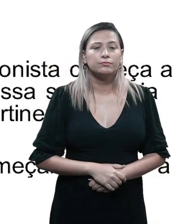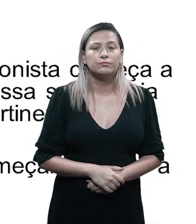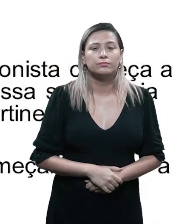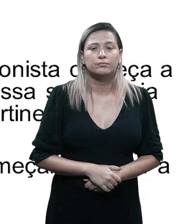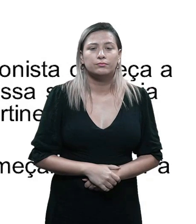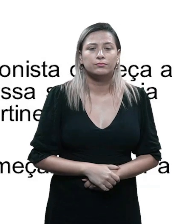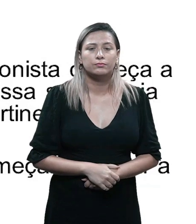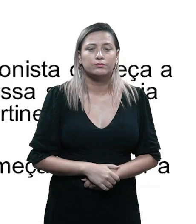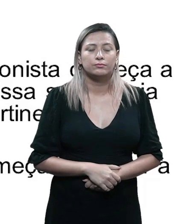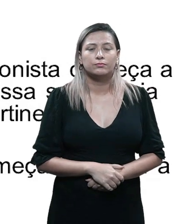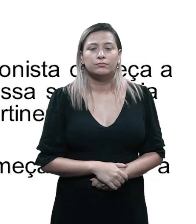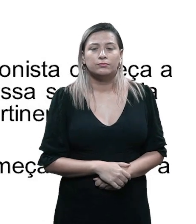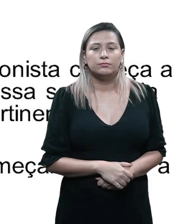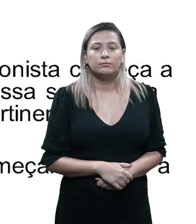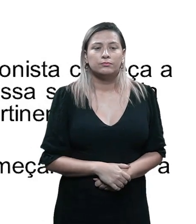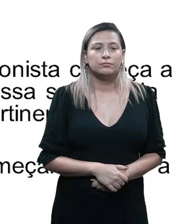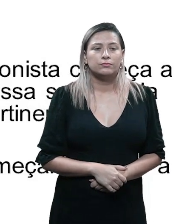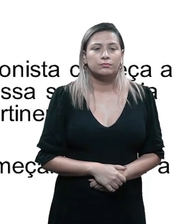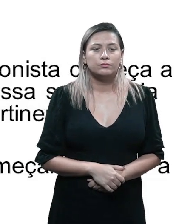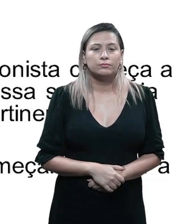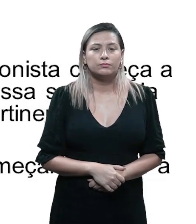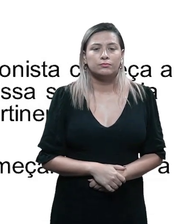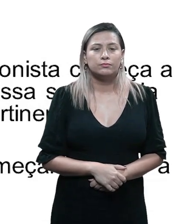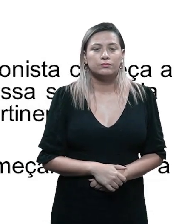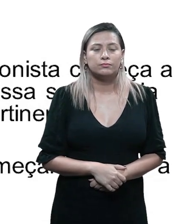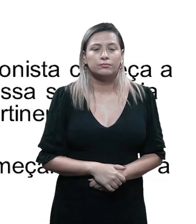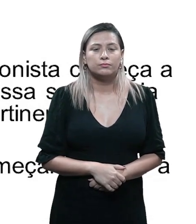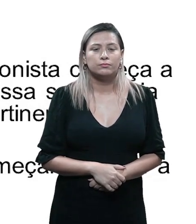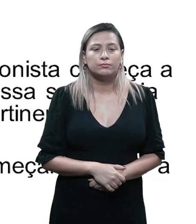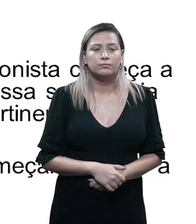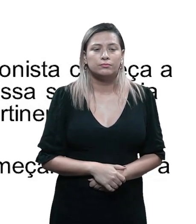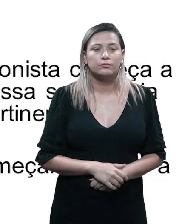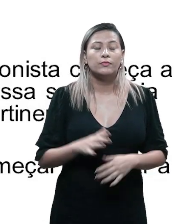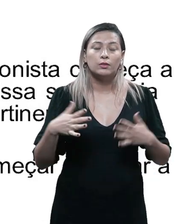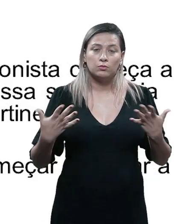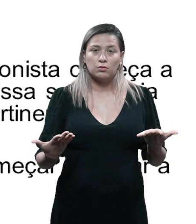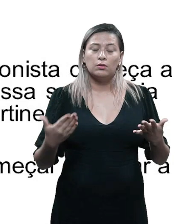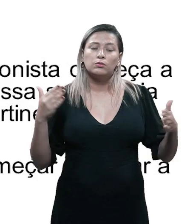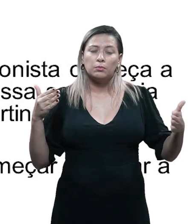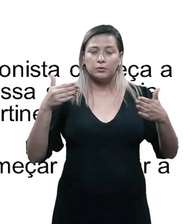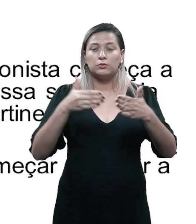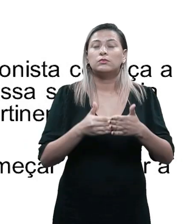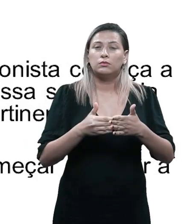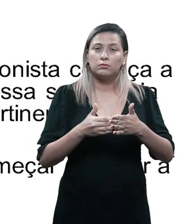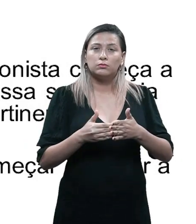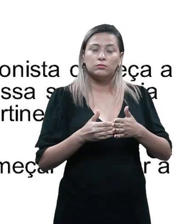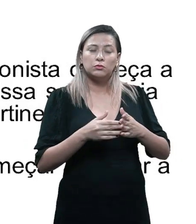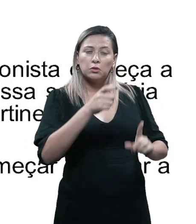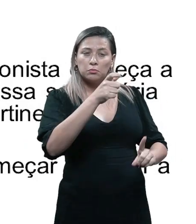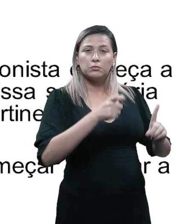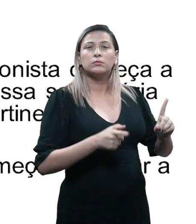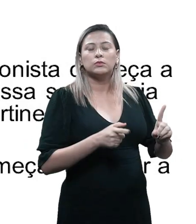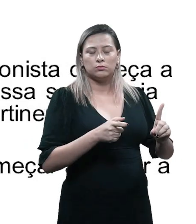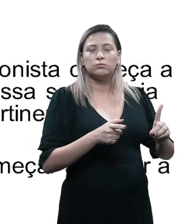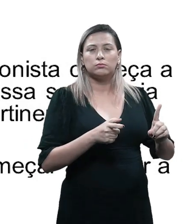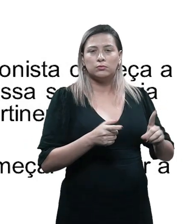escrevendo, desse roteiro que você estiver escrevendo, esses obstáculos. Quais os obstáculos que aquele personagem vai